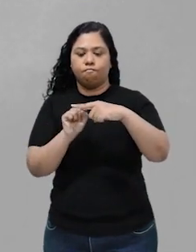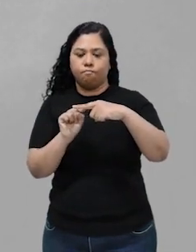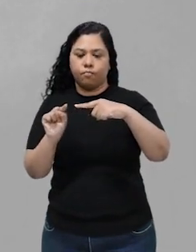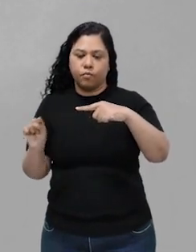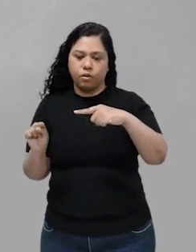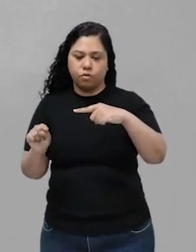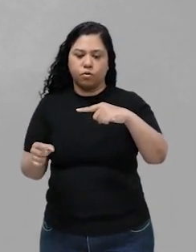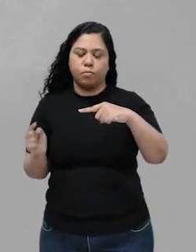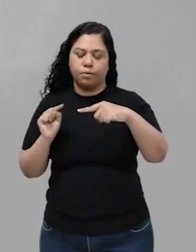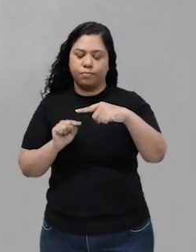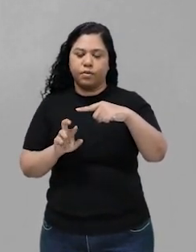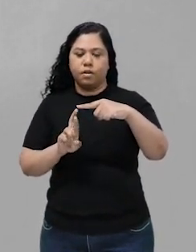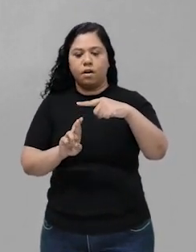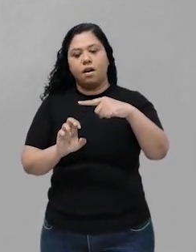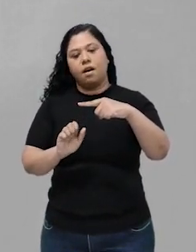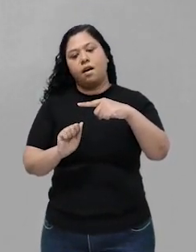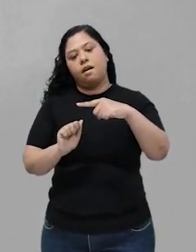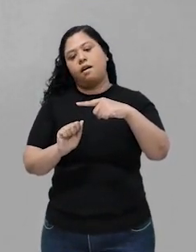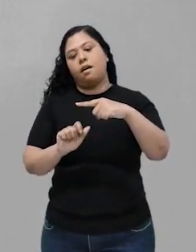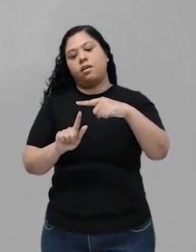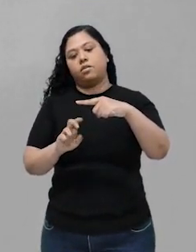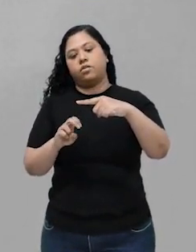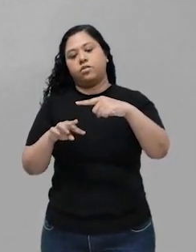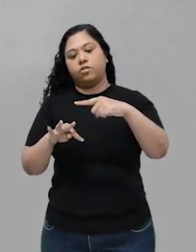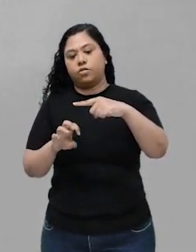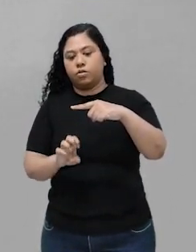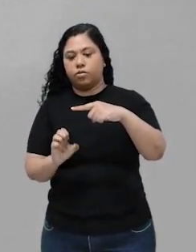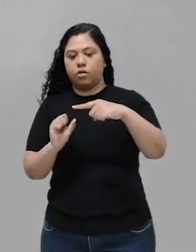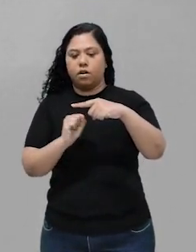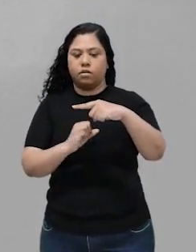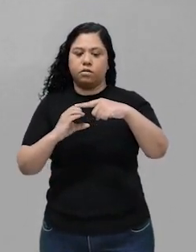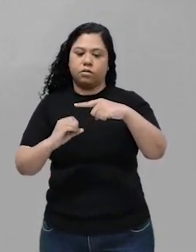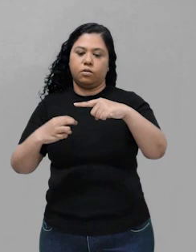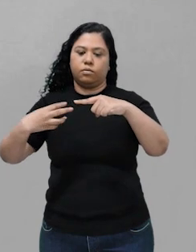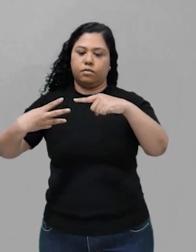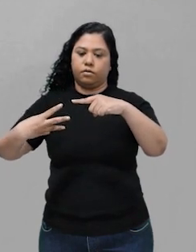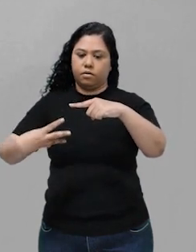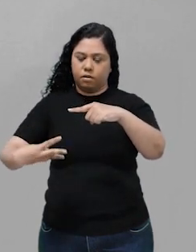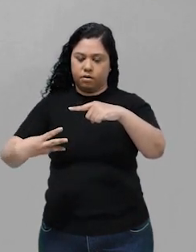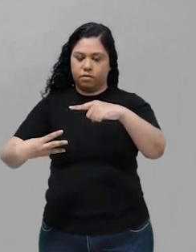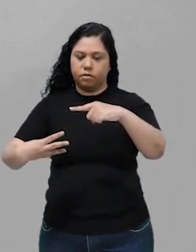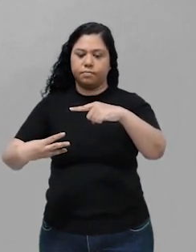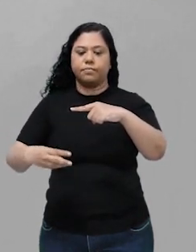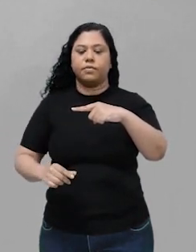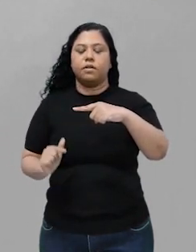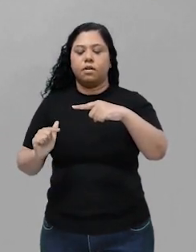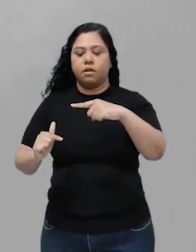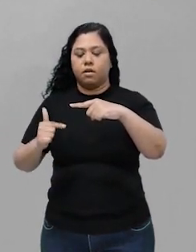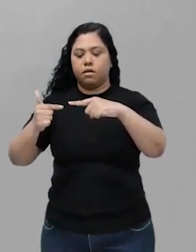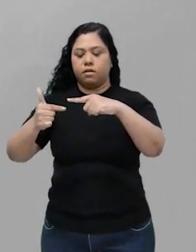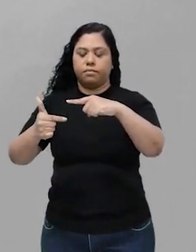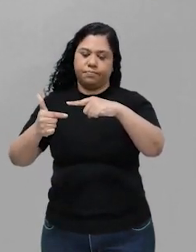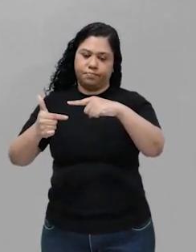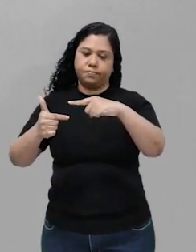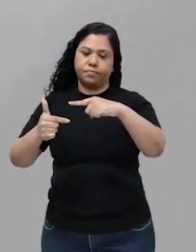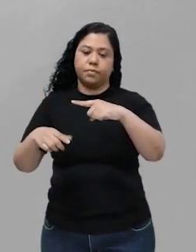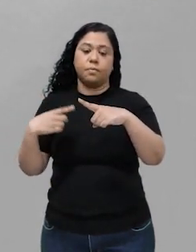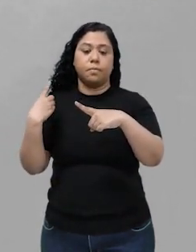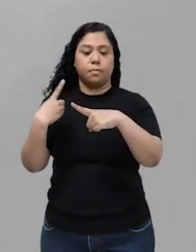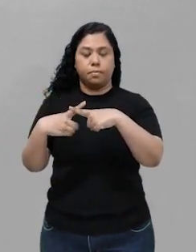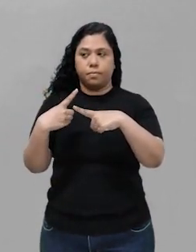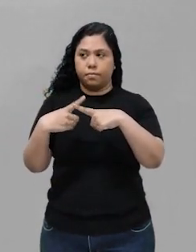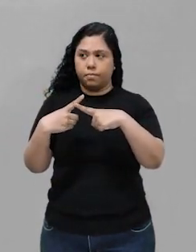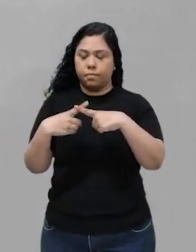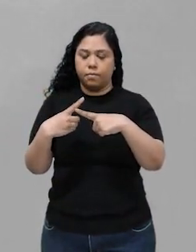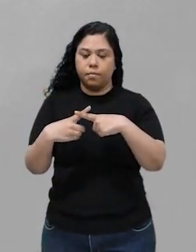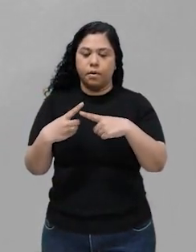o reagente. Aqui só tem um reagente, que é o SO3. O SO3 elevado ao quadrado. Por quê?